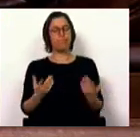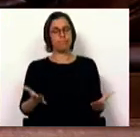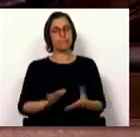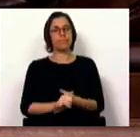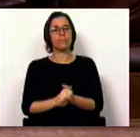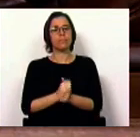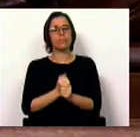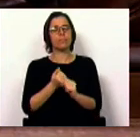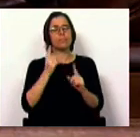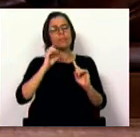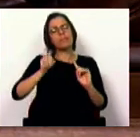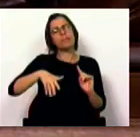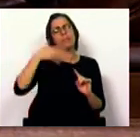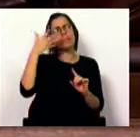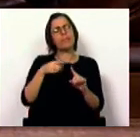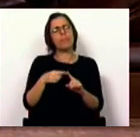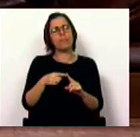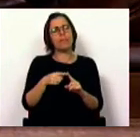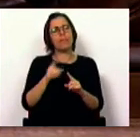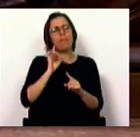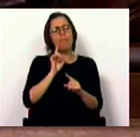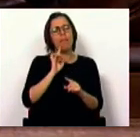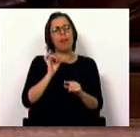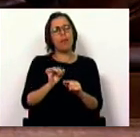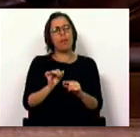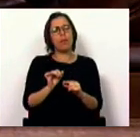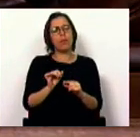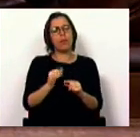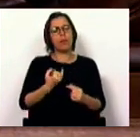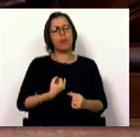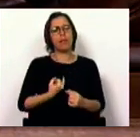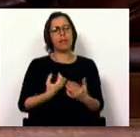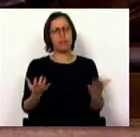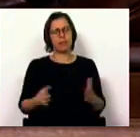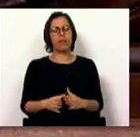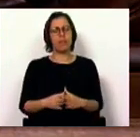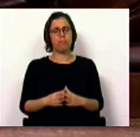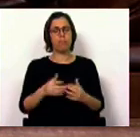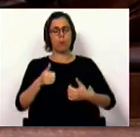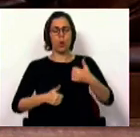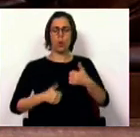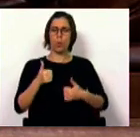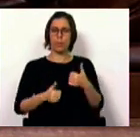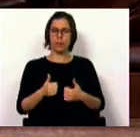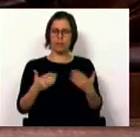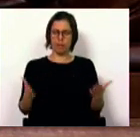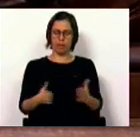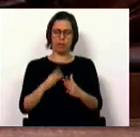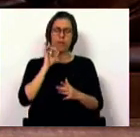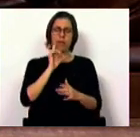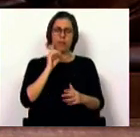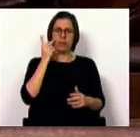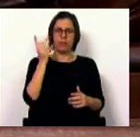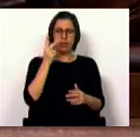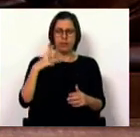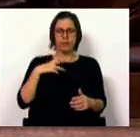de um dos principais valores de identidade, de competitividade e de qualidade de